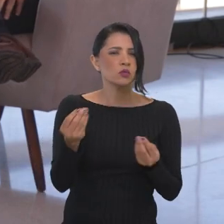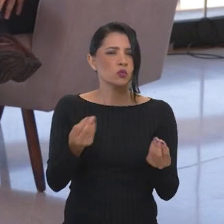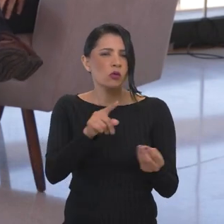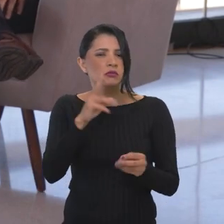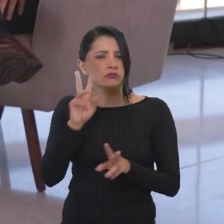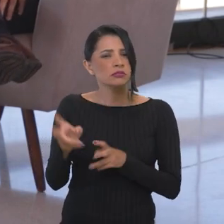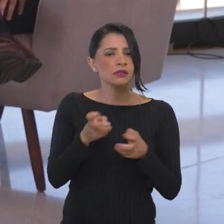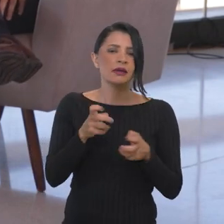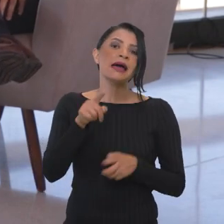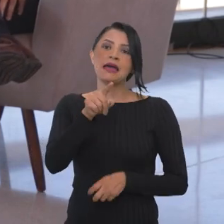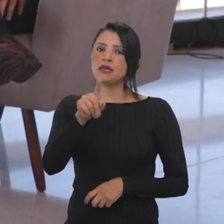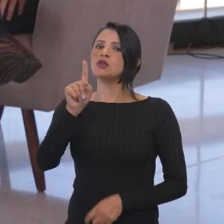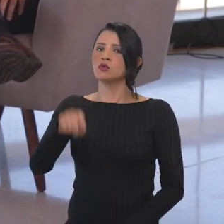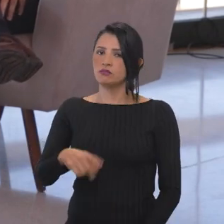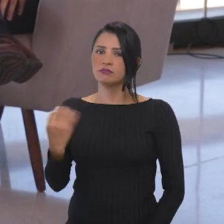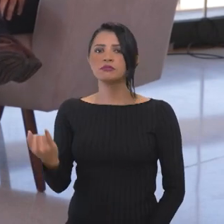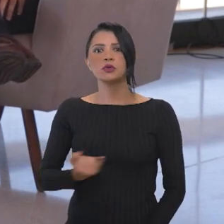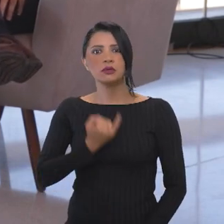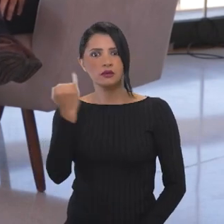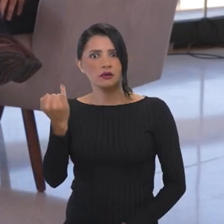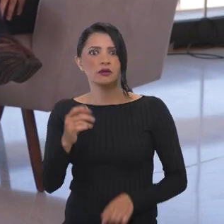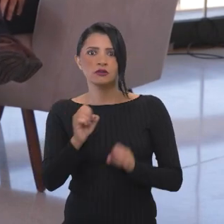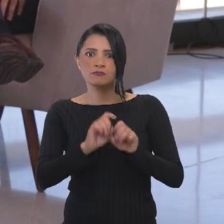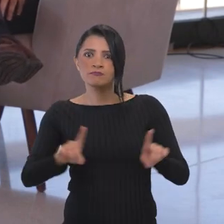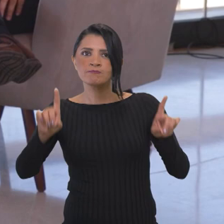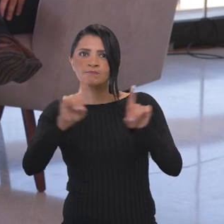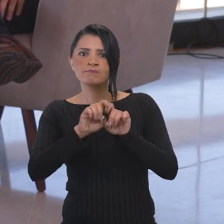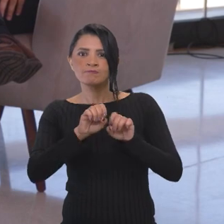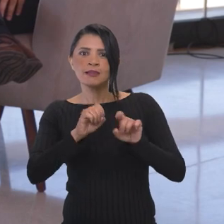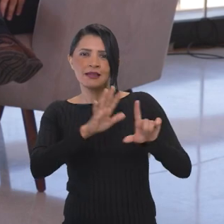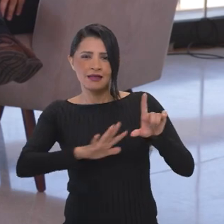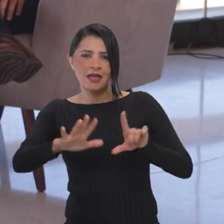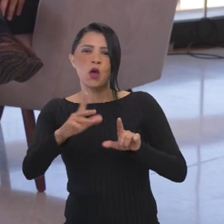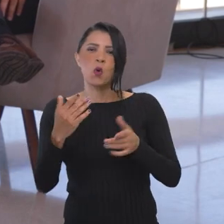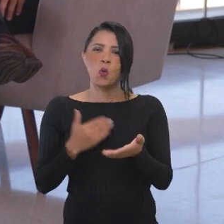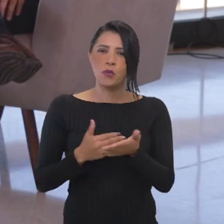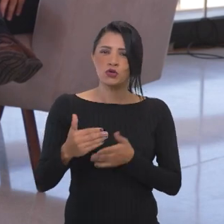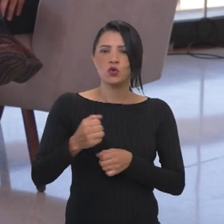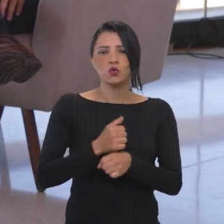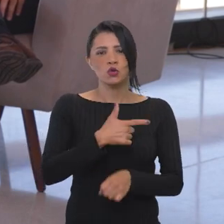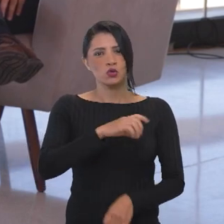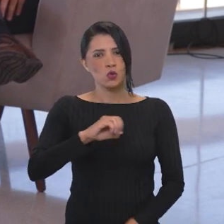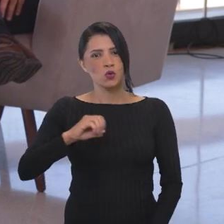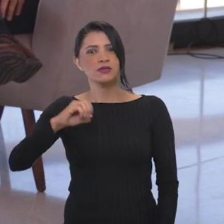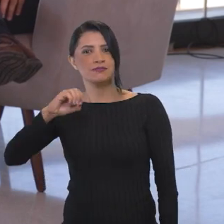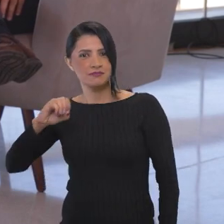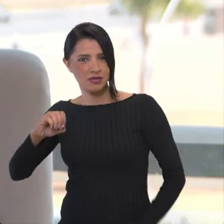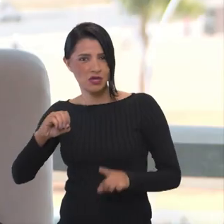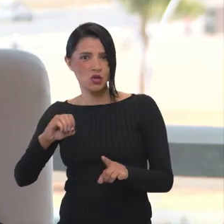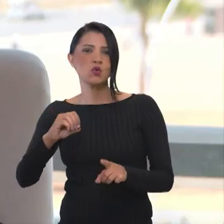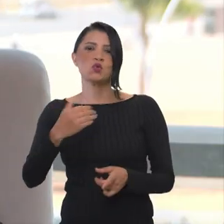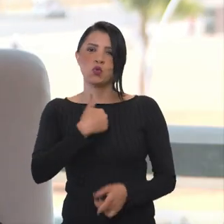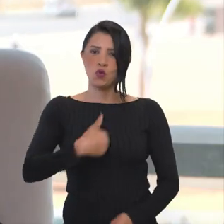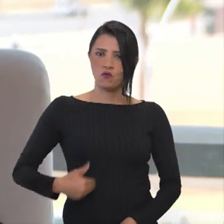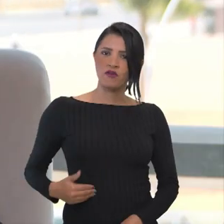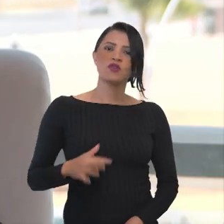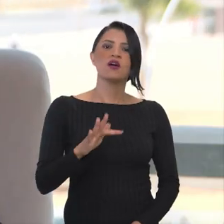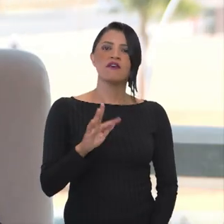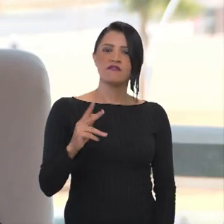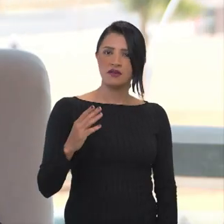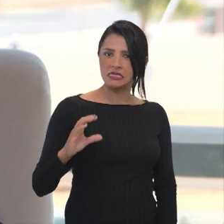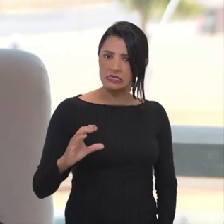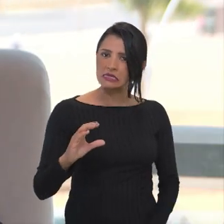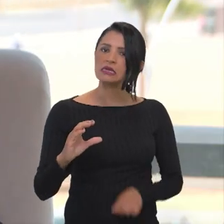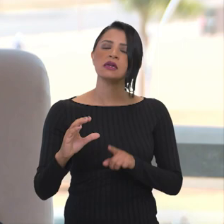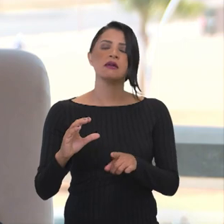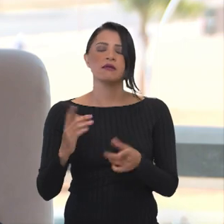um ganho importante. A discussão de governo eletrônico no Brasil tem início lá nos anos 2000, até no governo do Fernando Henrique, desde o governo do Fernando